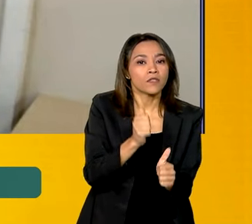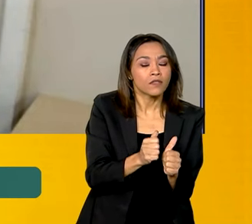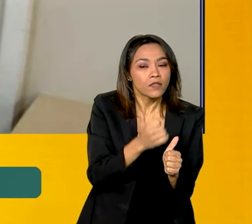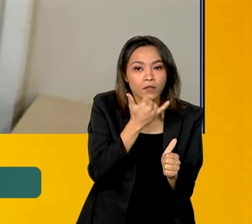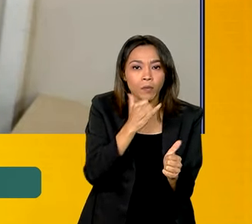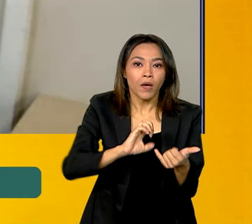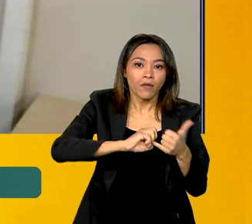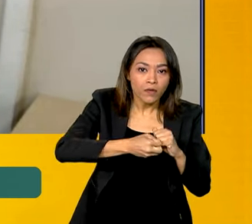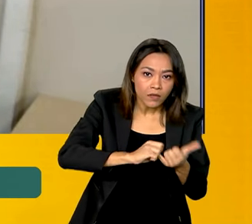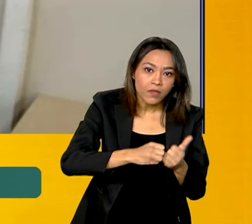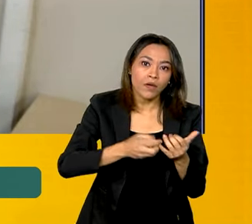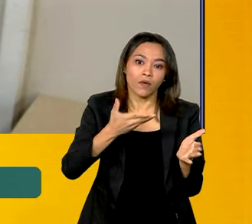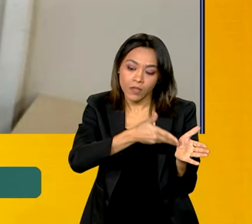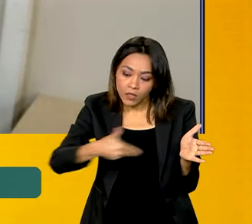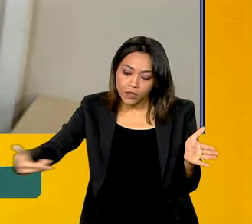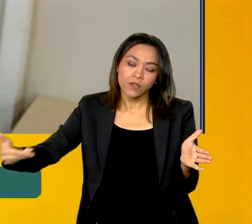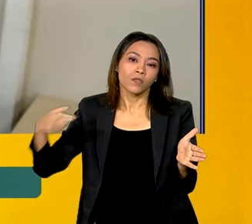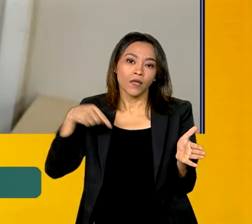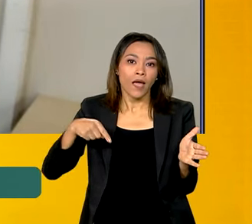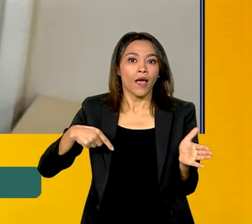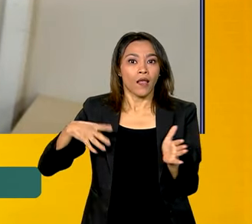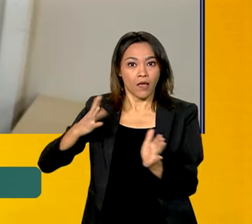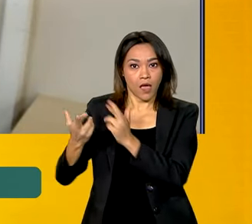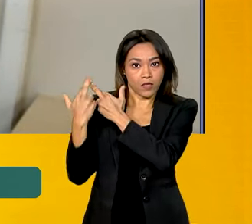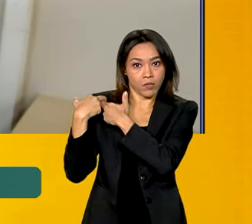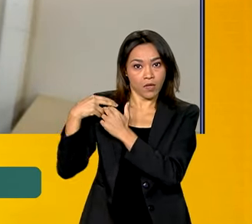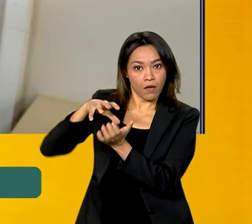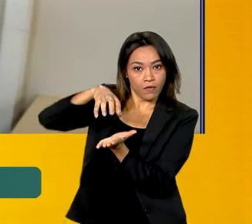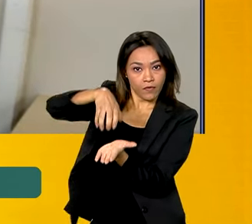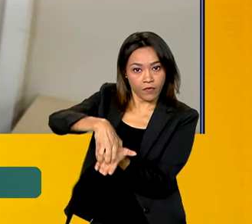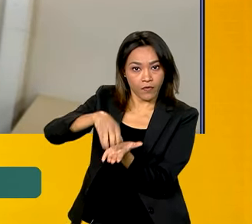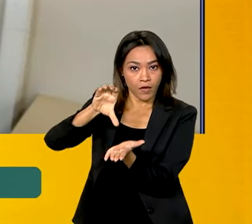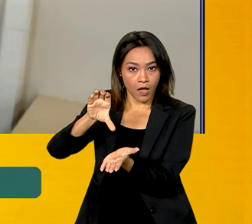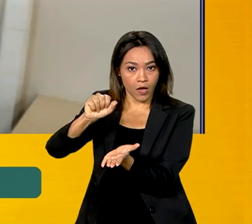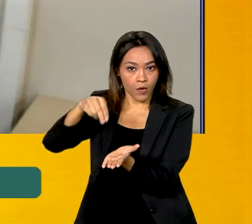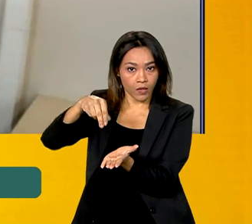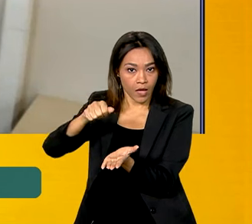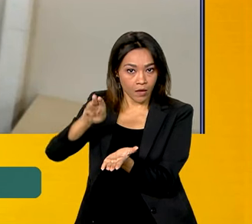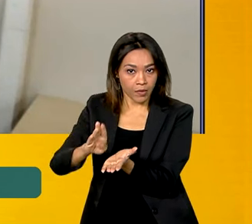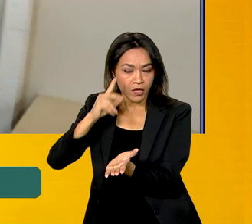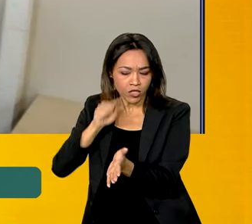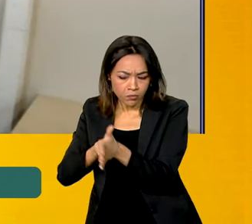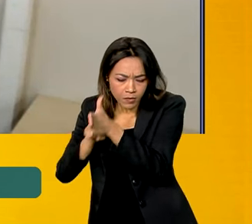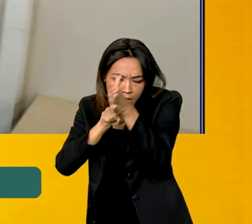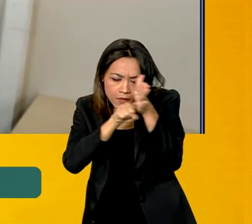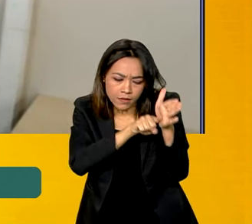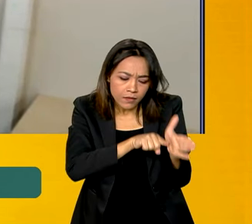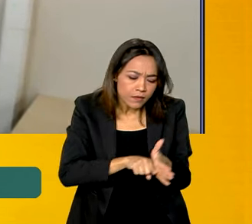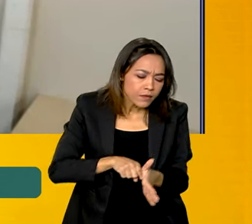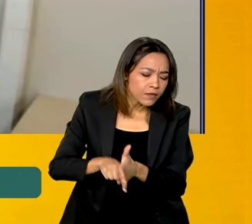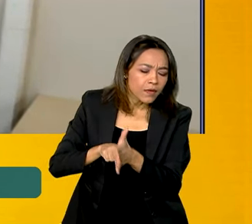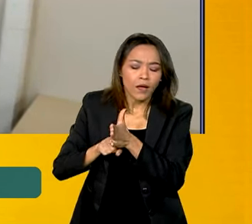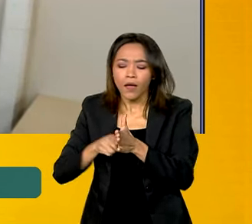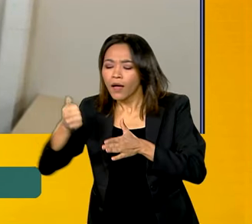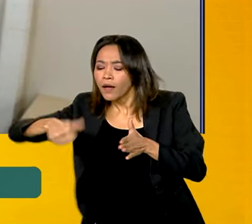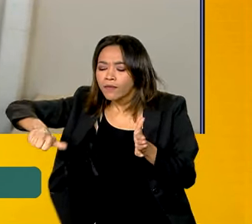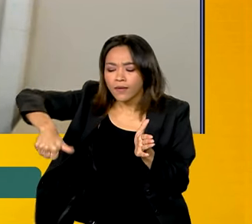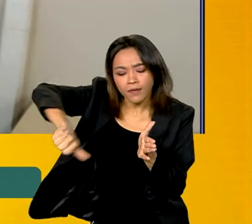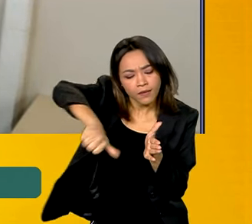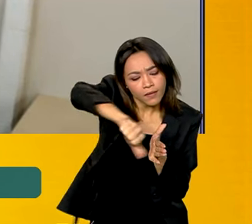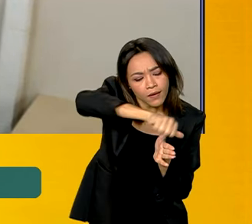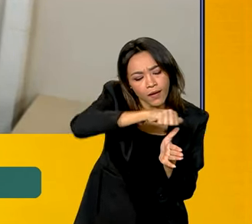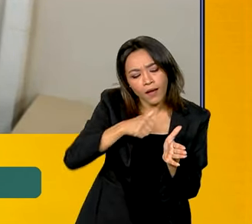ela vai a campo todos os meses fazer essa pesquisa, esse levantamento, ele leva em consideração o levantamento